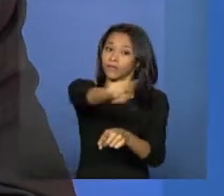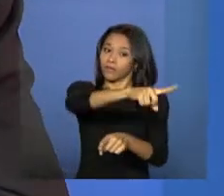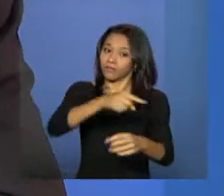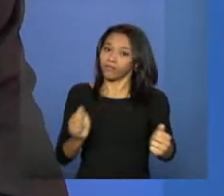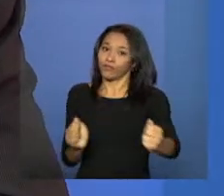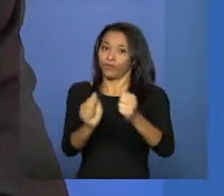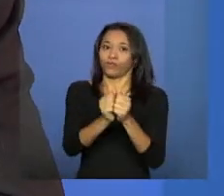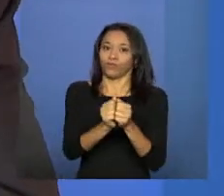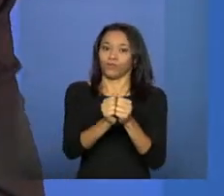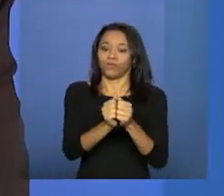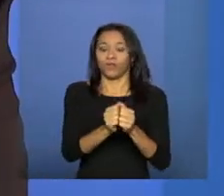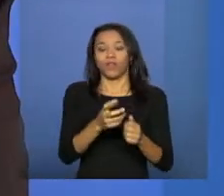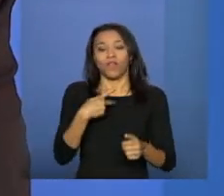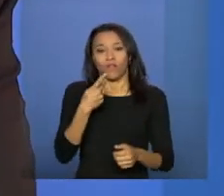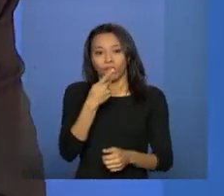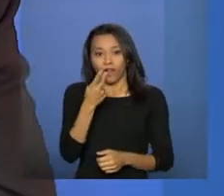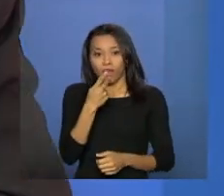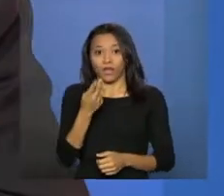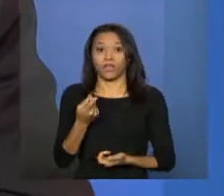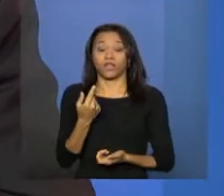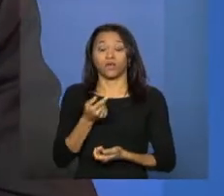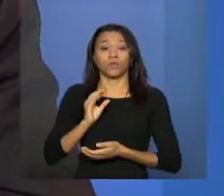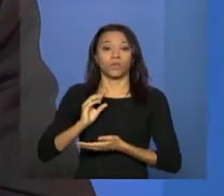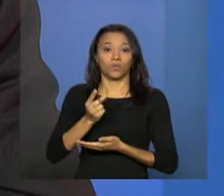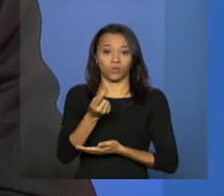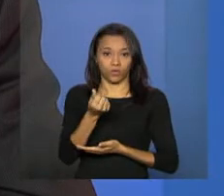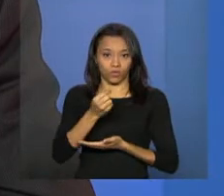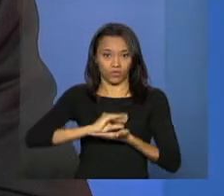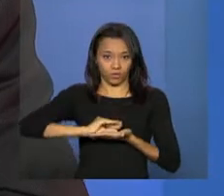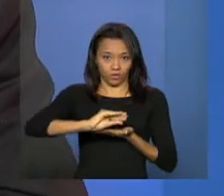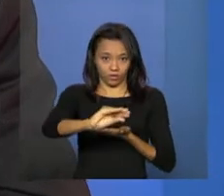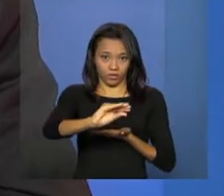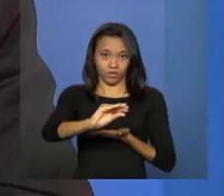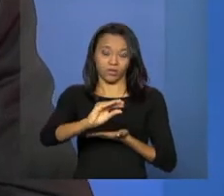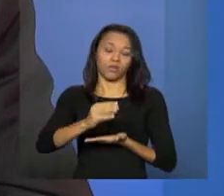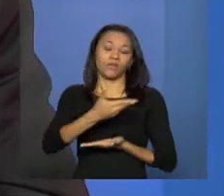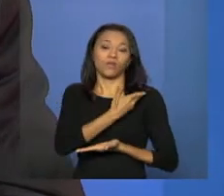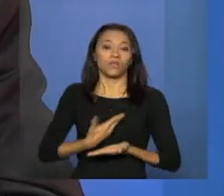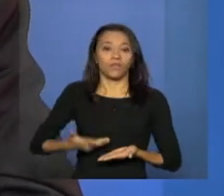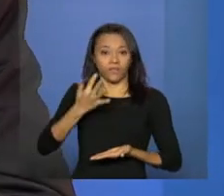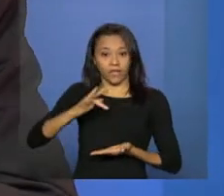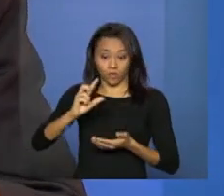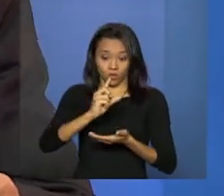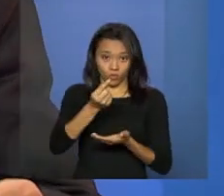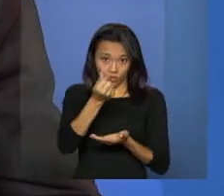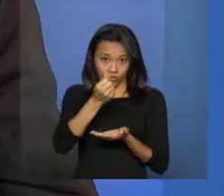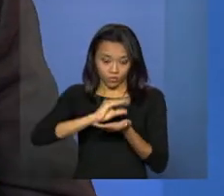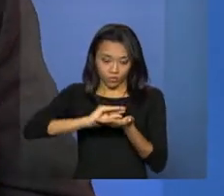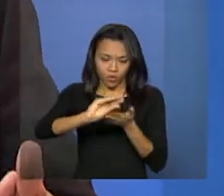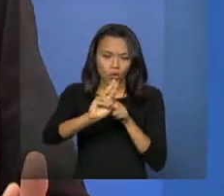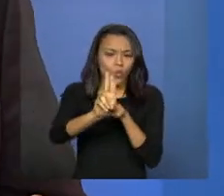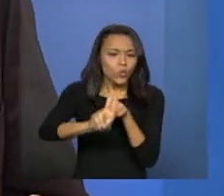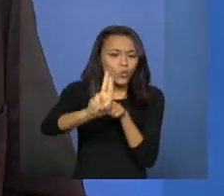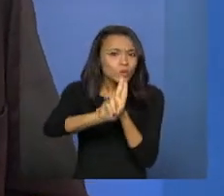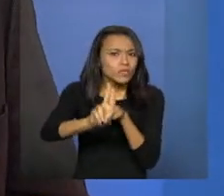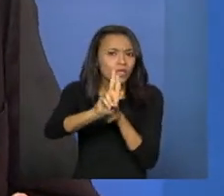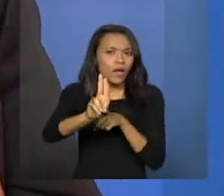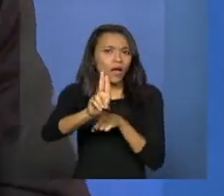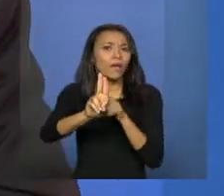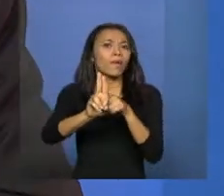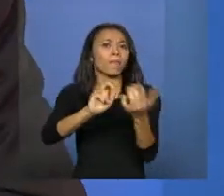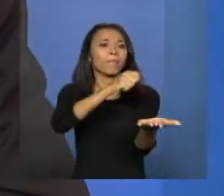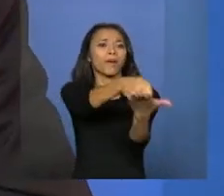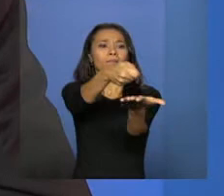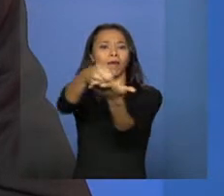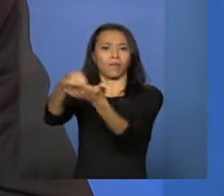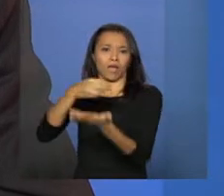vincular o cofinanciamento federal ao pagamento ao salário dos profissionais.